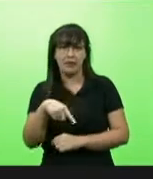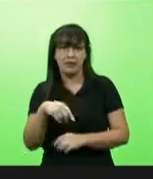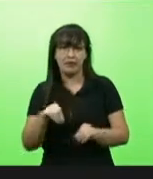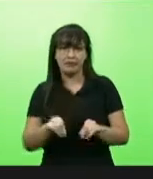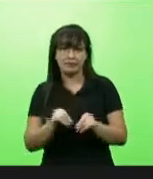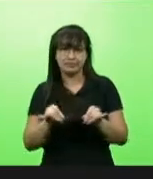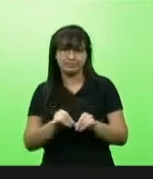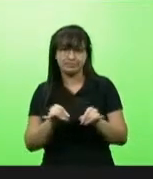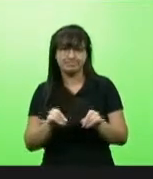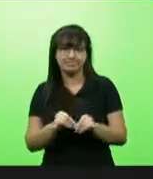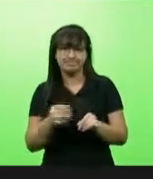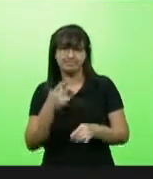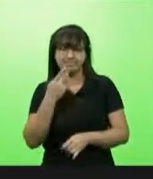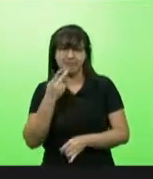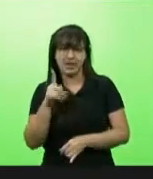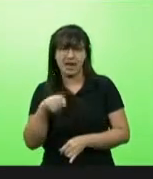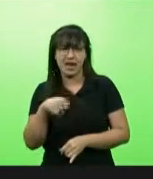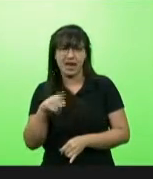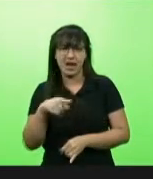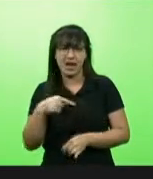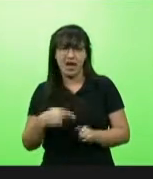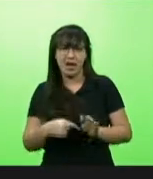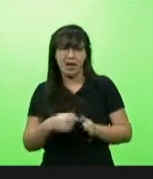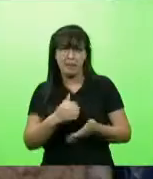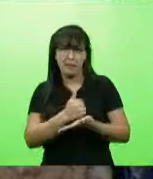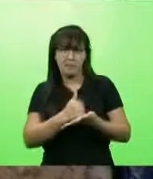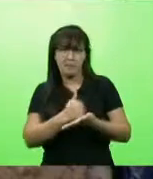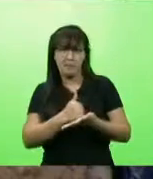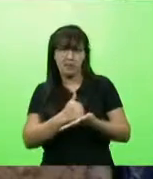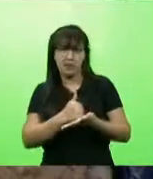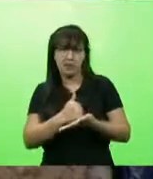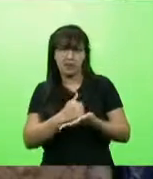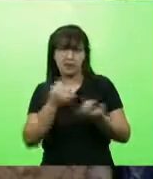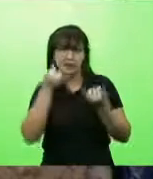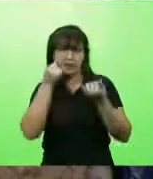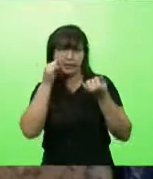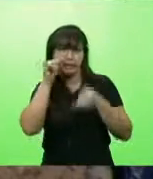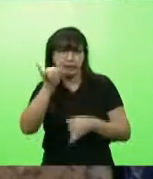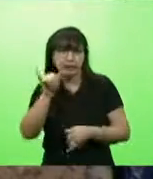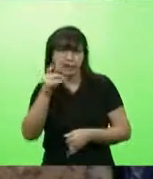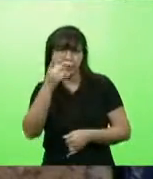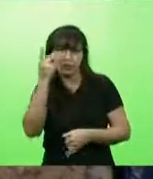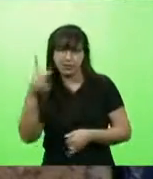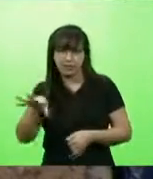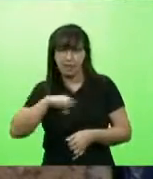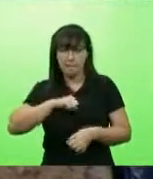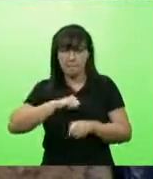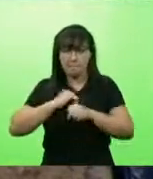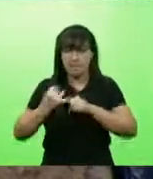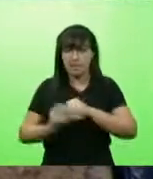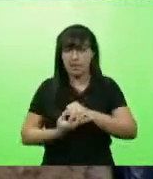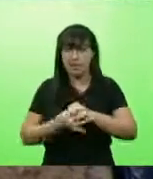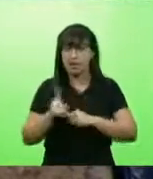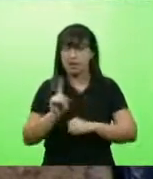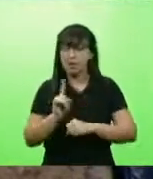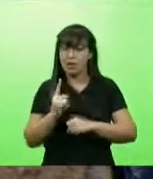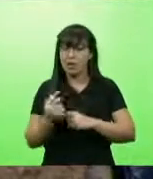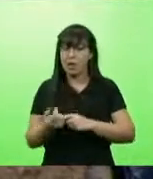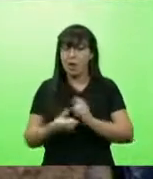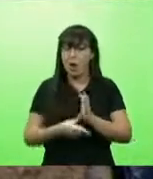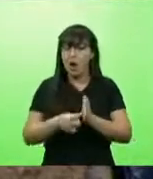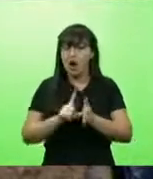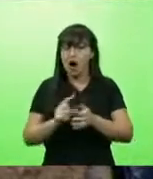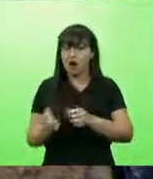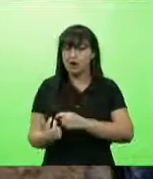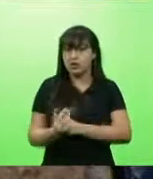não se trata aqui de um medicamento que evita as pessoas de pegarem, de contaminar, porque isso é um tratamento precoce, as pessoas